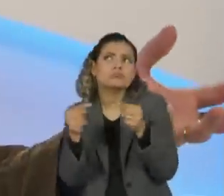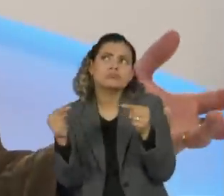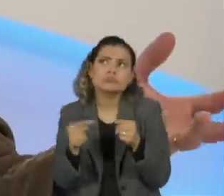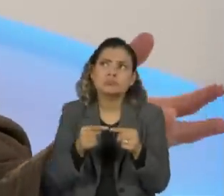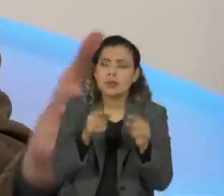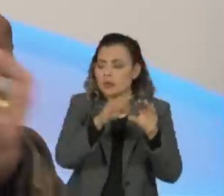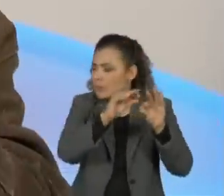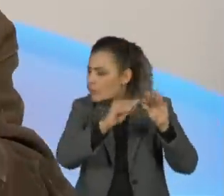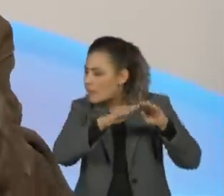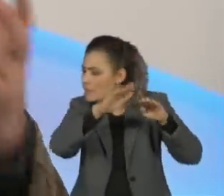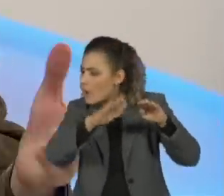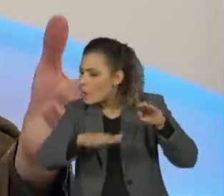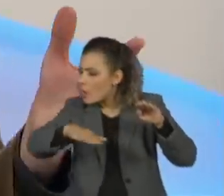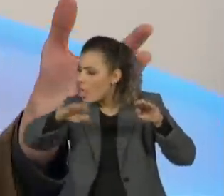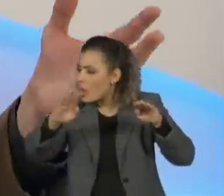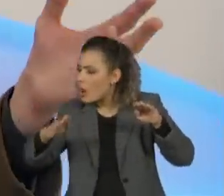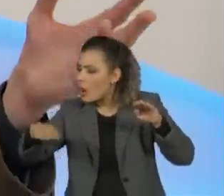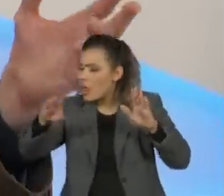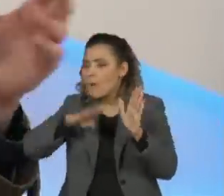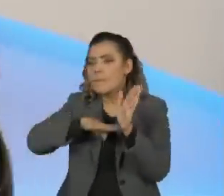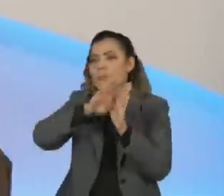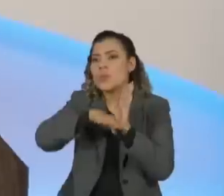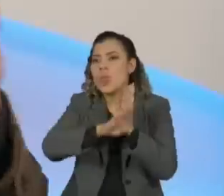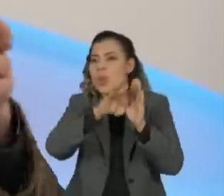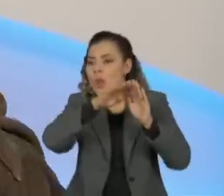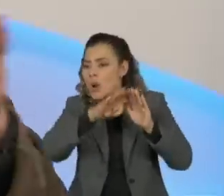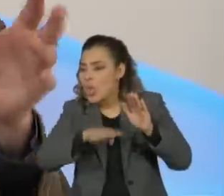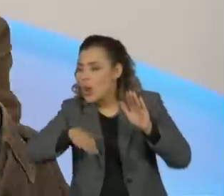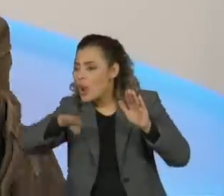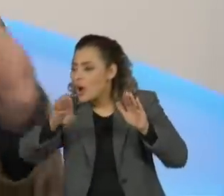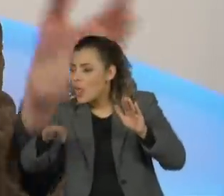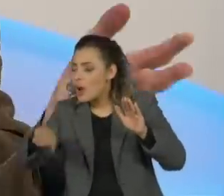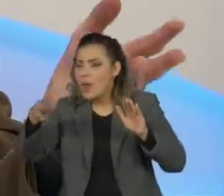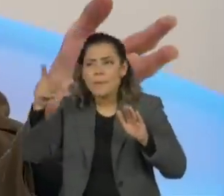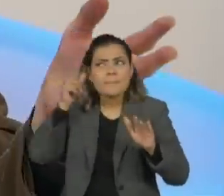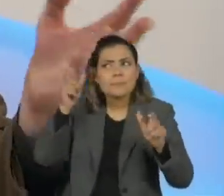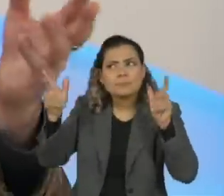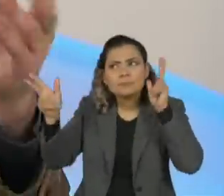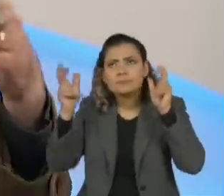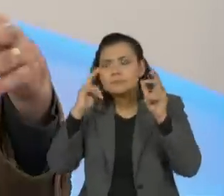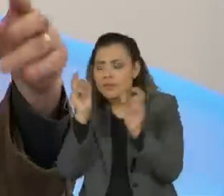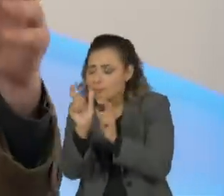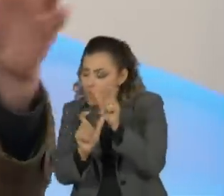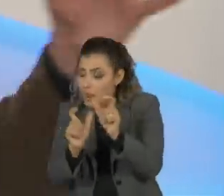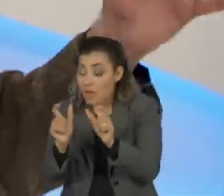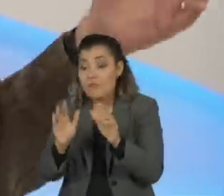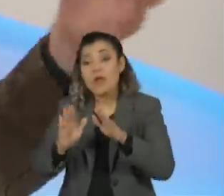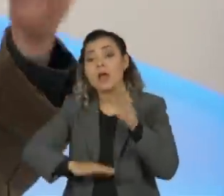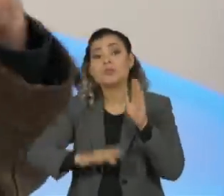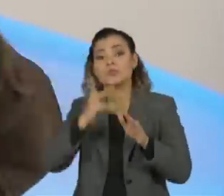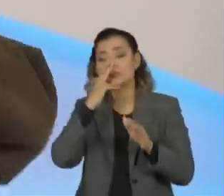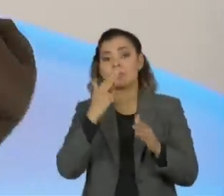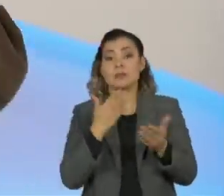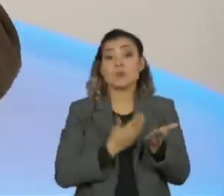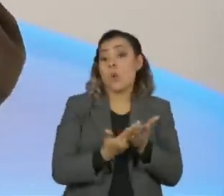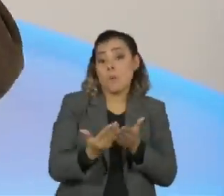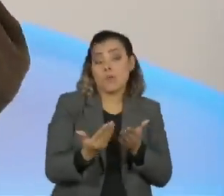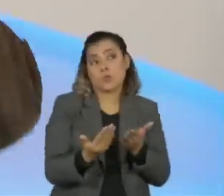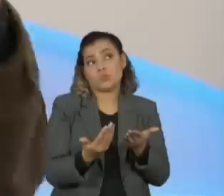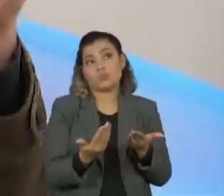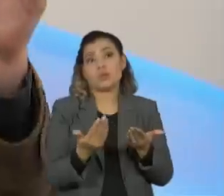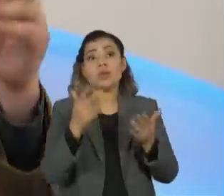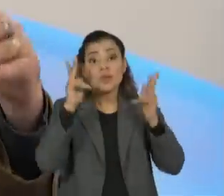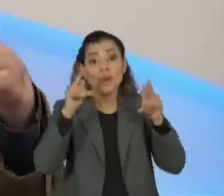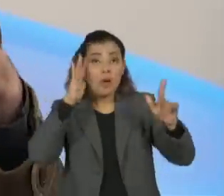sonoridade, e por incrível que pareça, elas começam a ganhar significado por, às vezes, sem você ter esse conceito que eu falei primeiro da